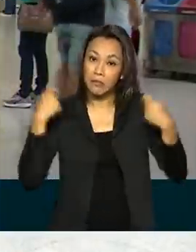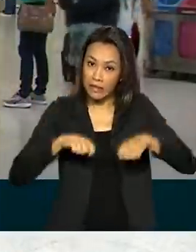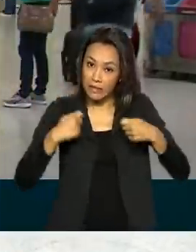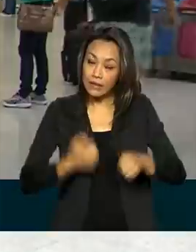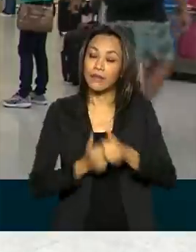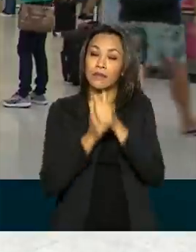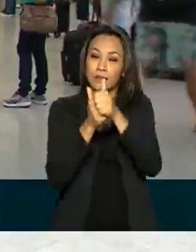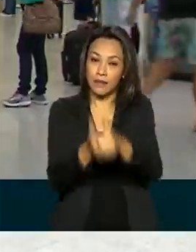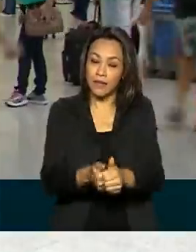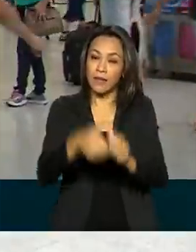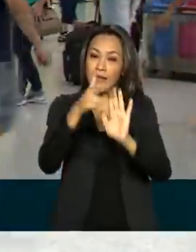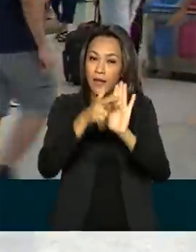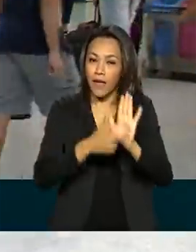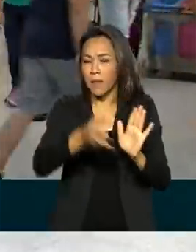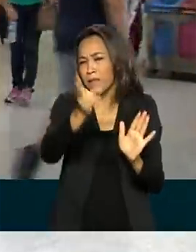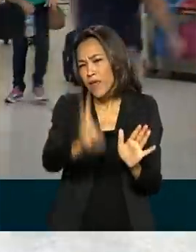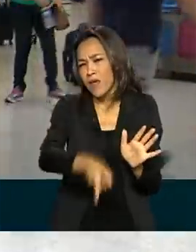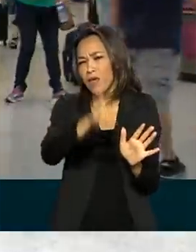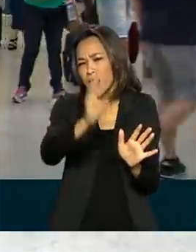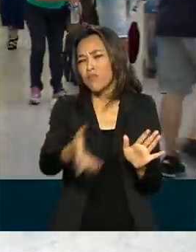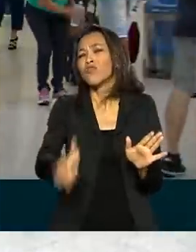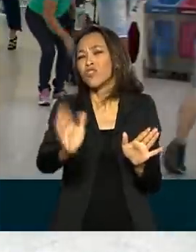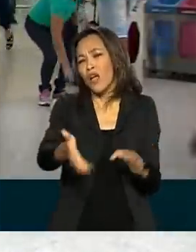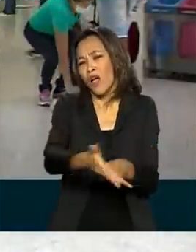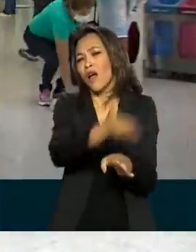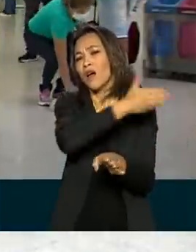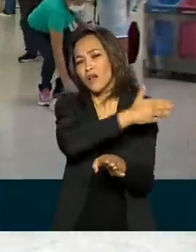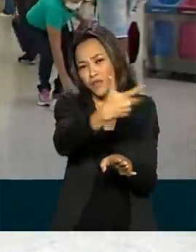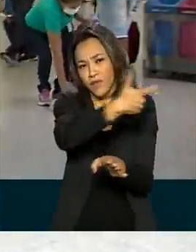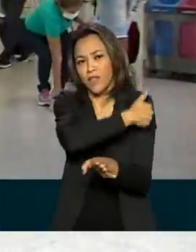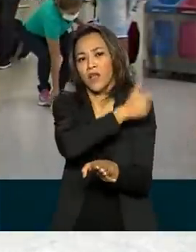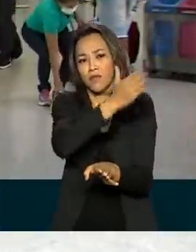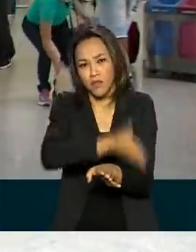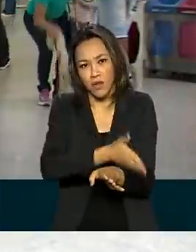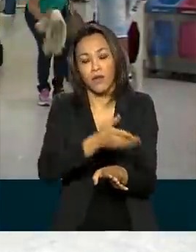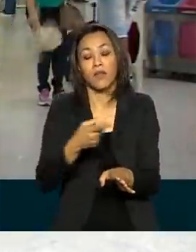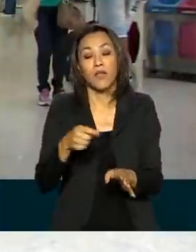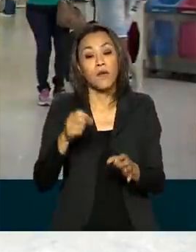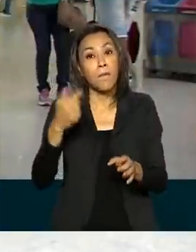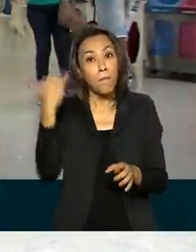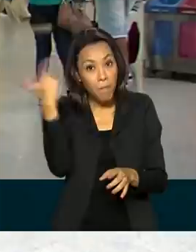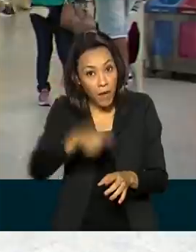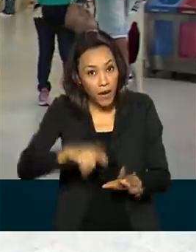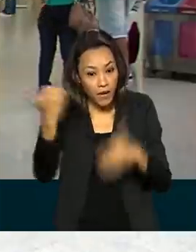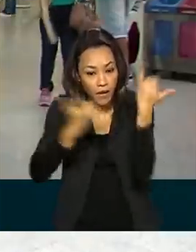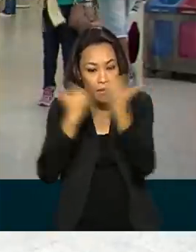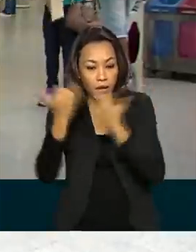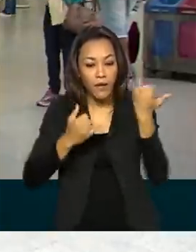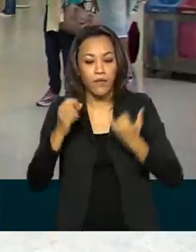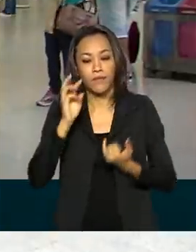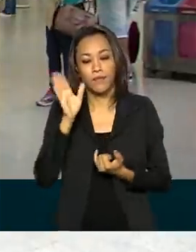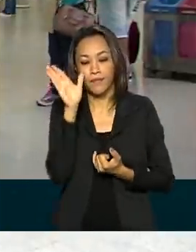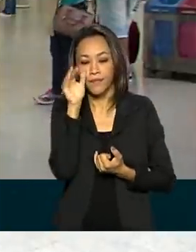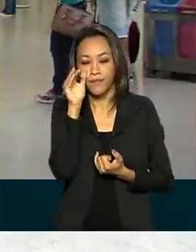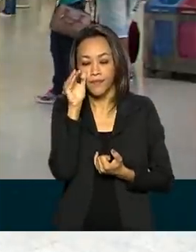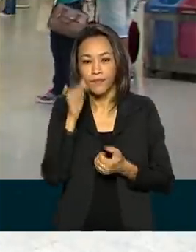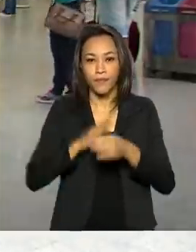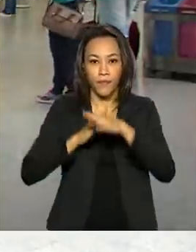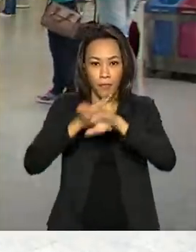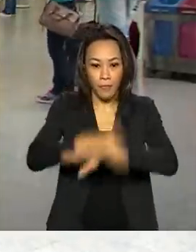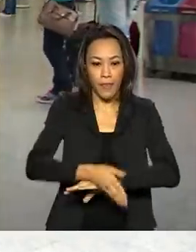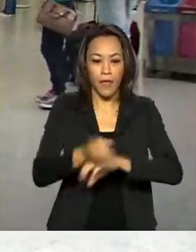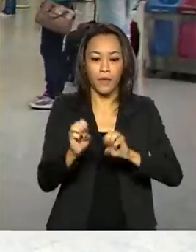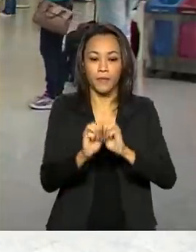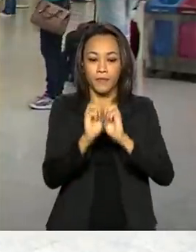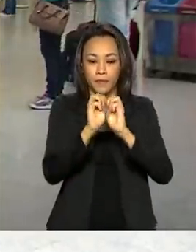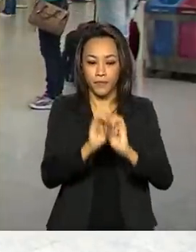mesmo que o viajante já tenha sido vacinado. Para mais informações, é só conferir no site gov.br